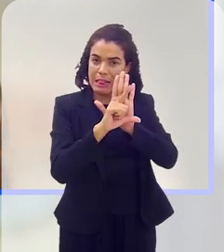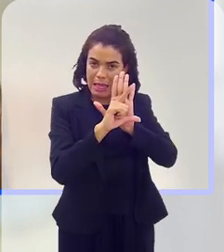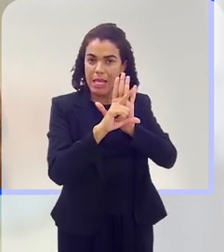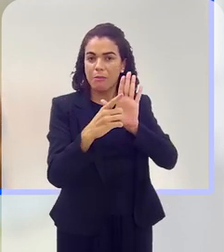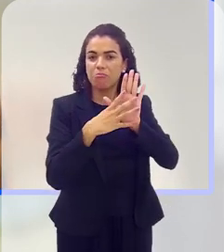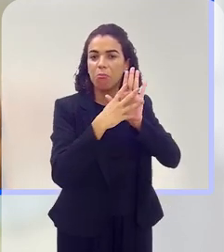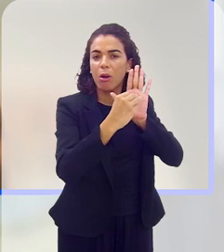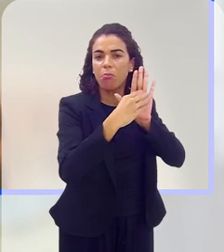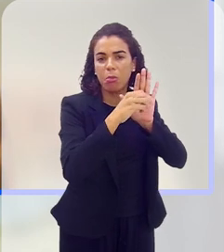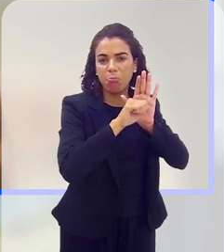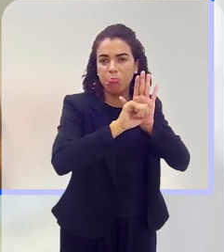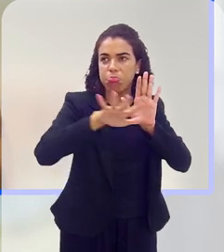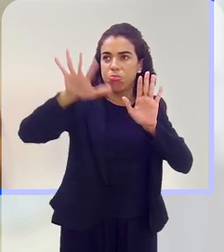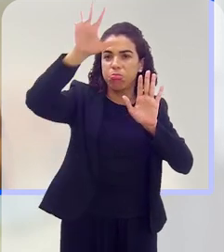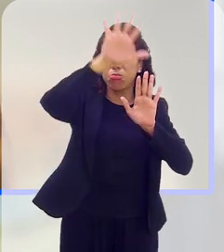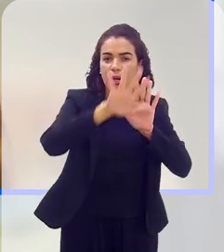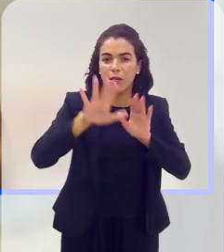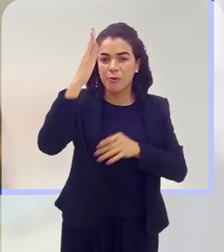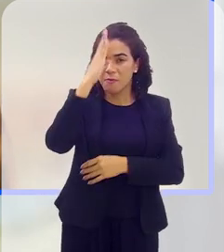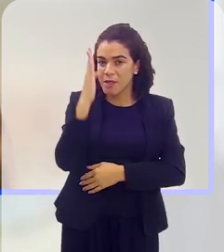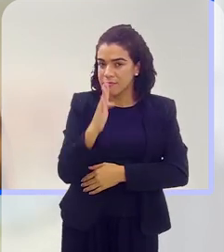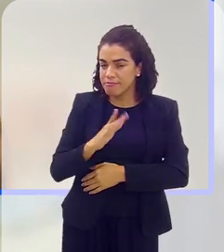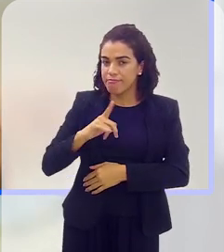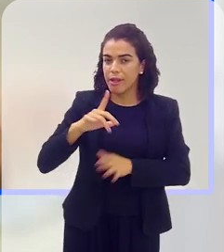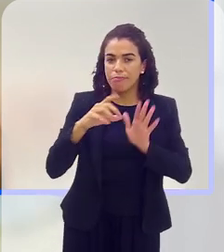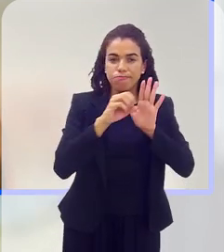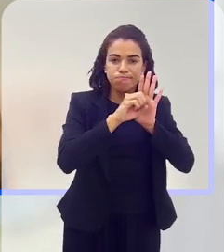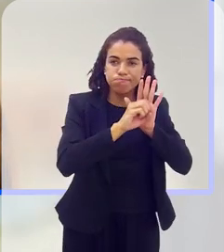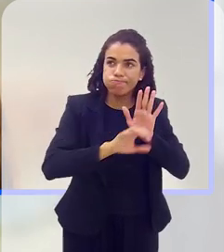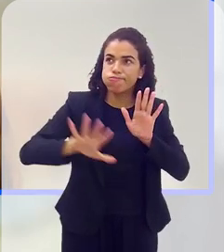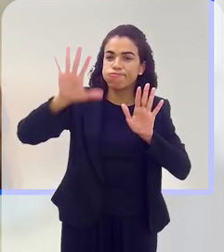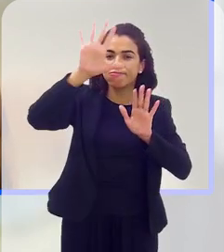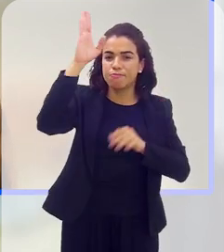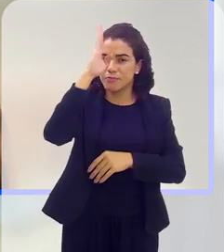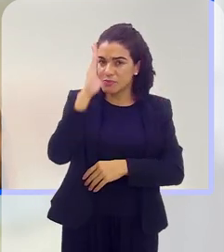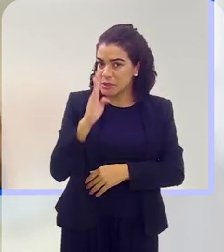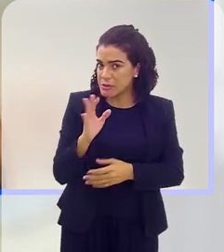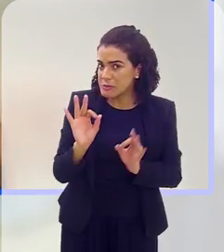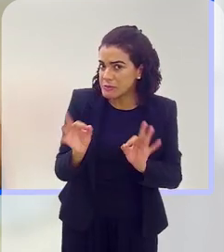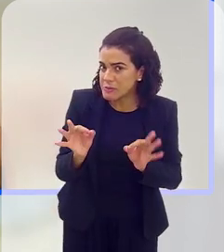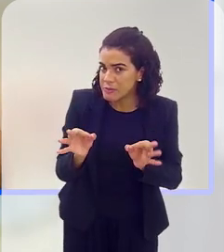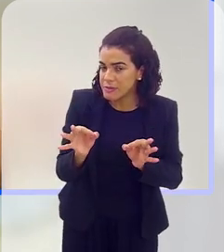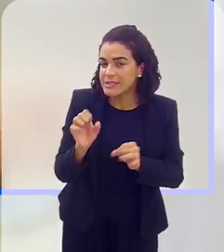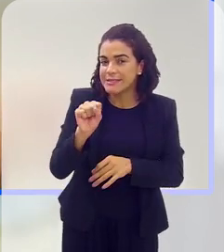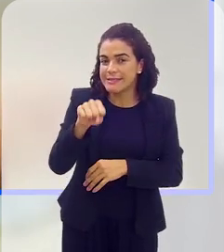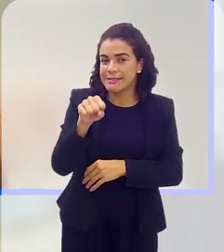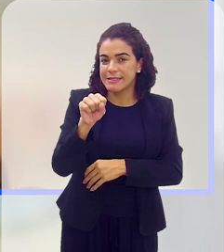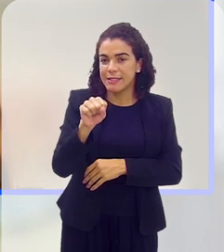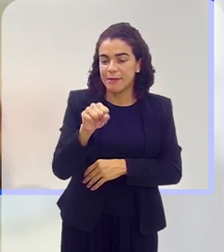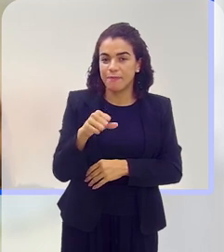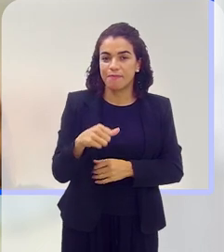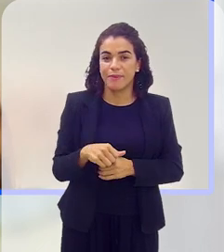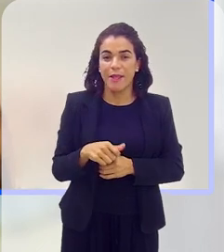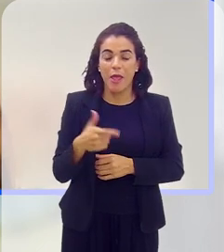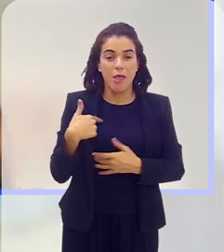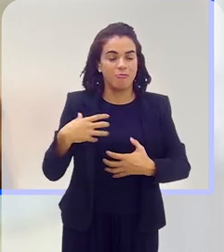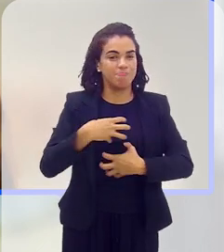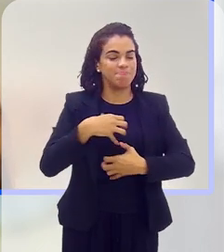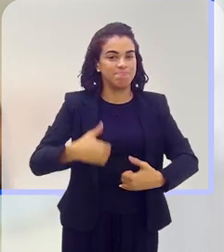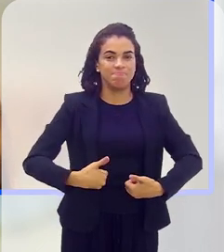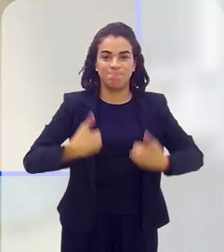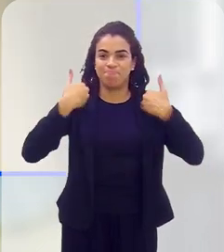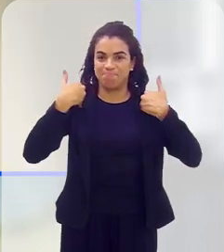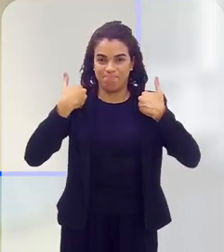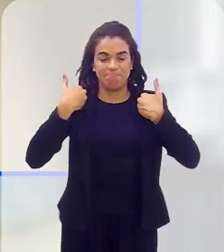exemplo para outros estados também. A gente tem leis aqui que servem de exemplo para outros estados? Sim, eu fico muito